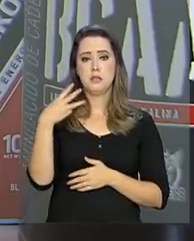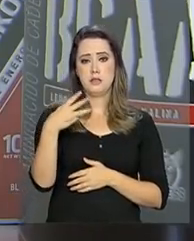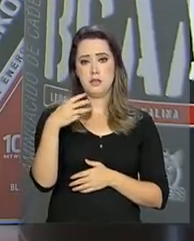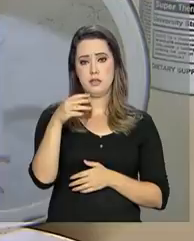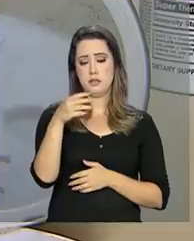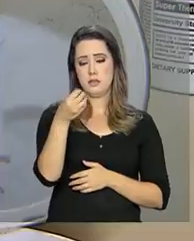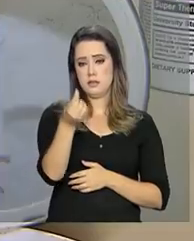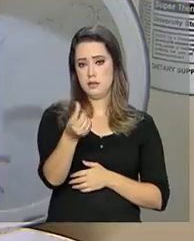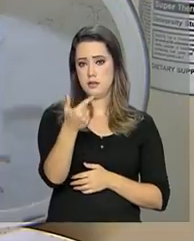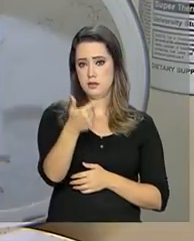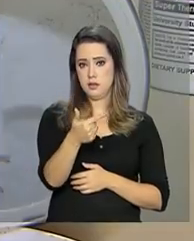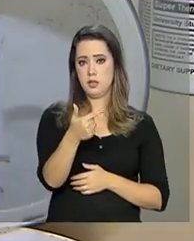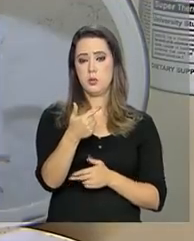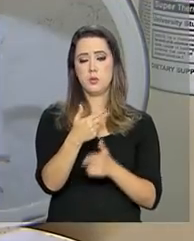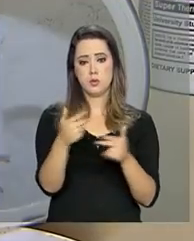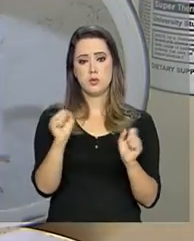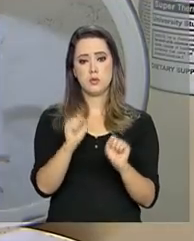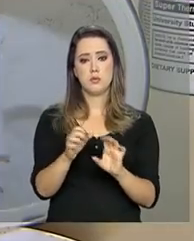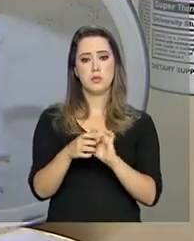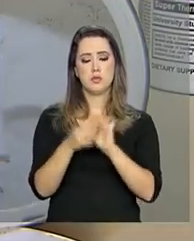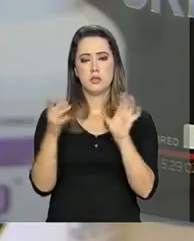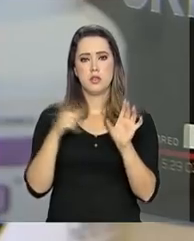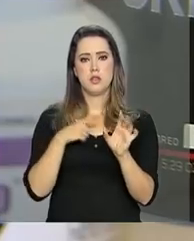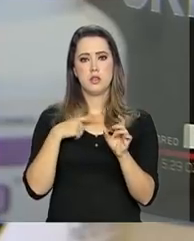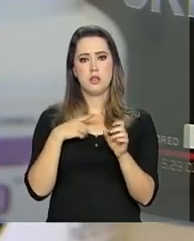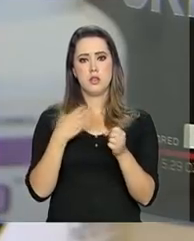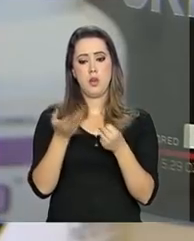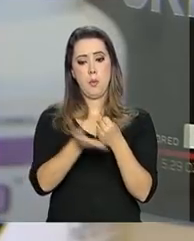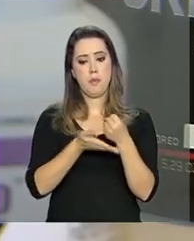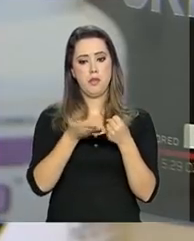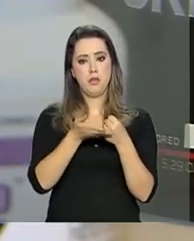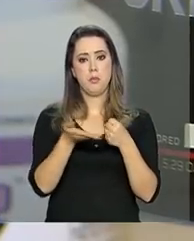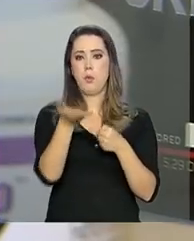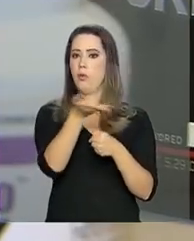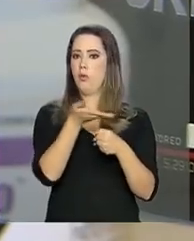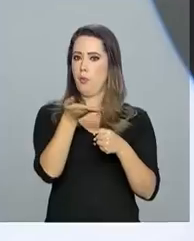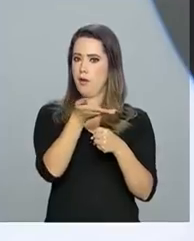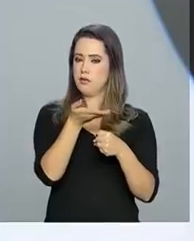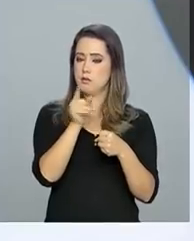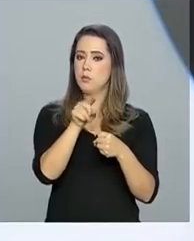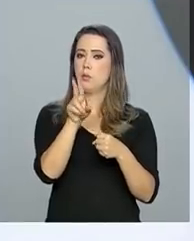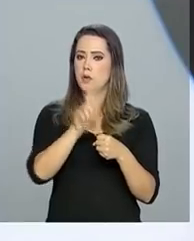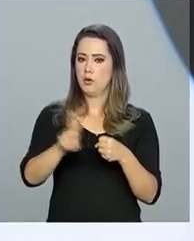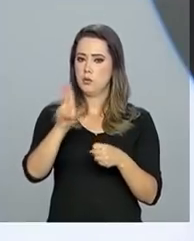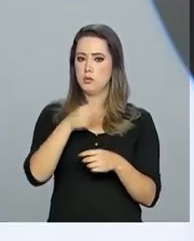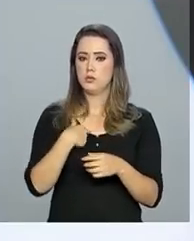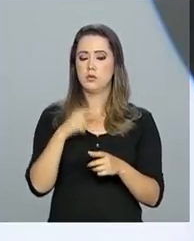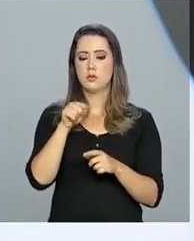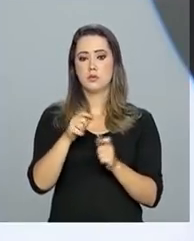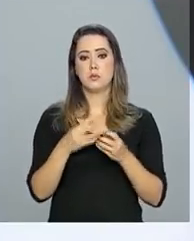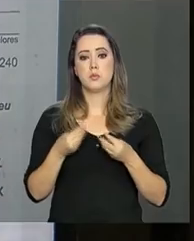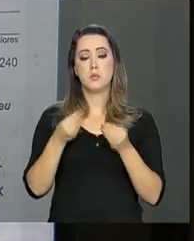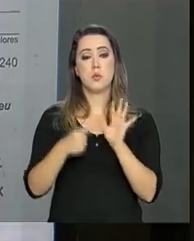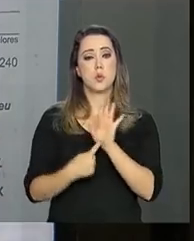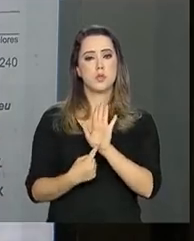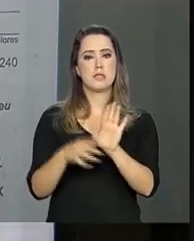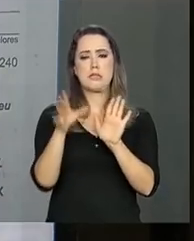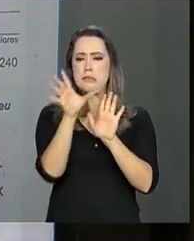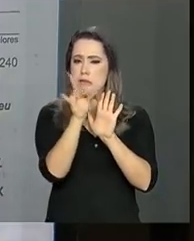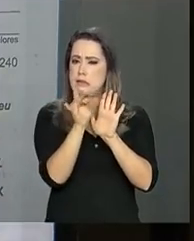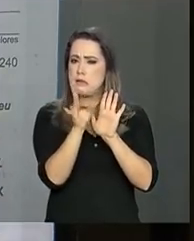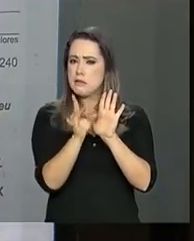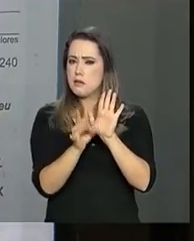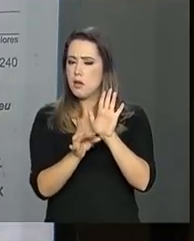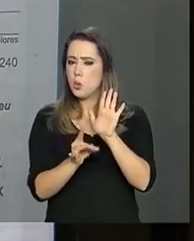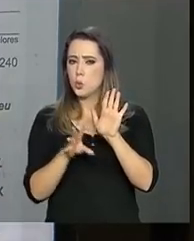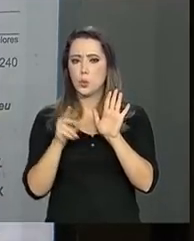permitidas, que passarão a ter limites mínimos e máximos indicados para uso. E as embalagens deverão trazer todas as informações